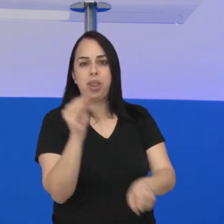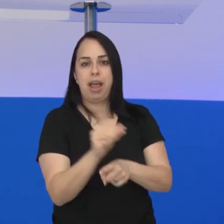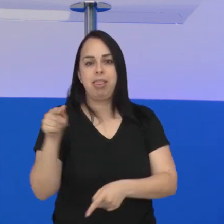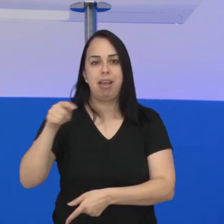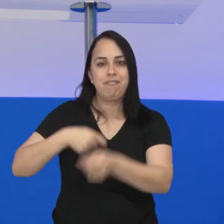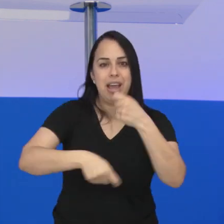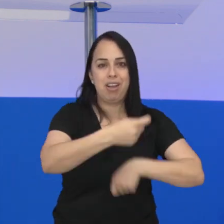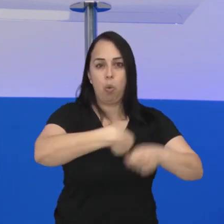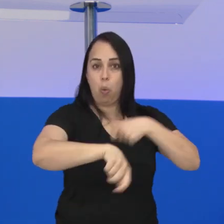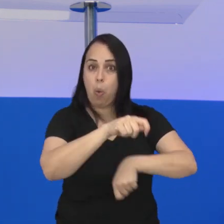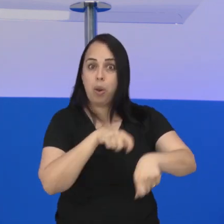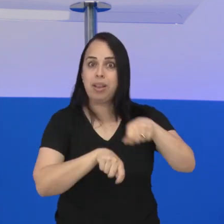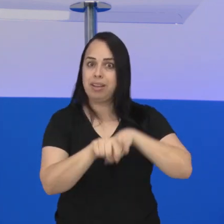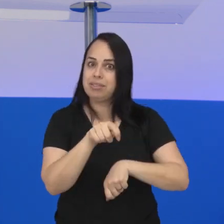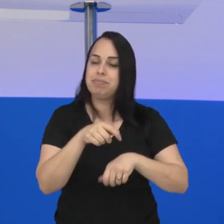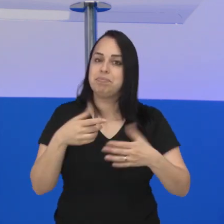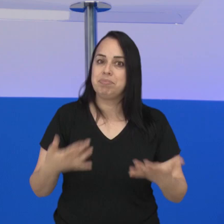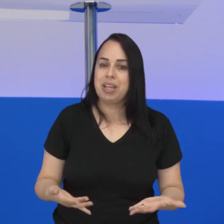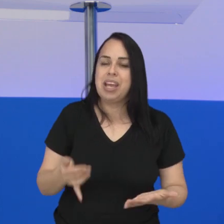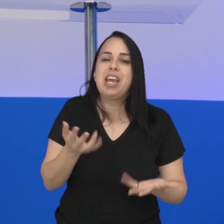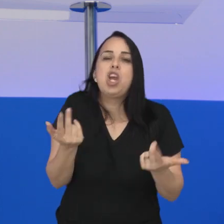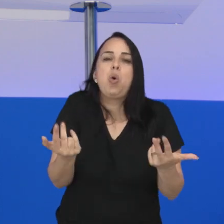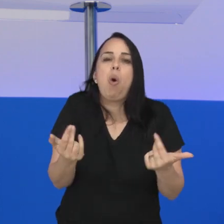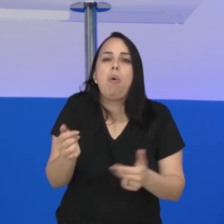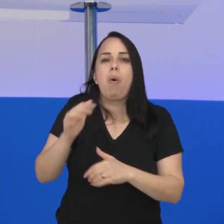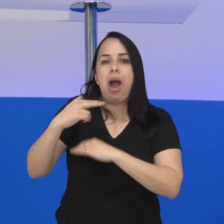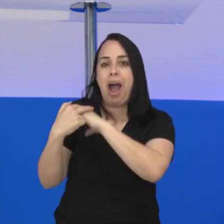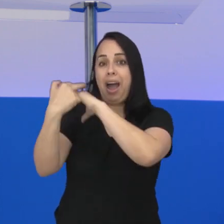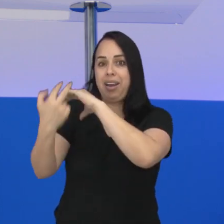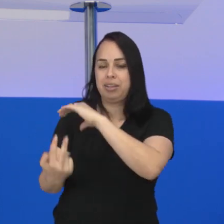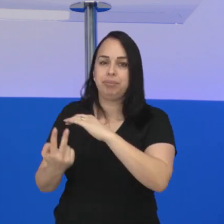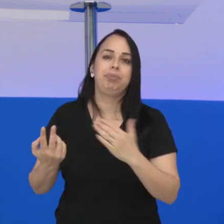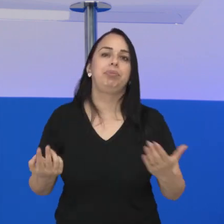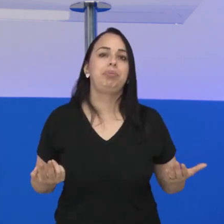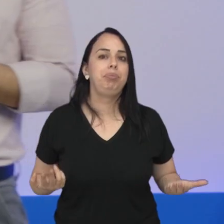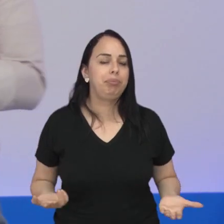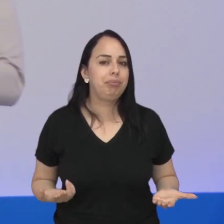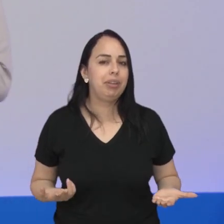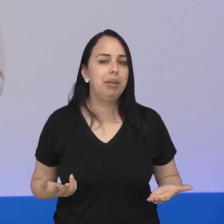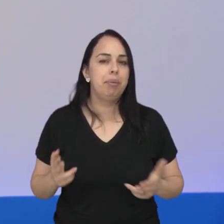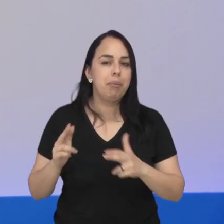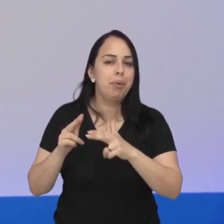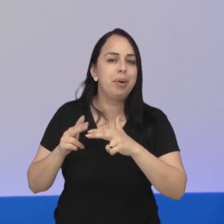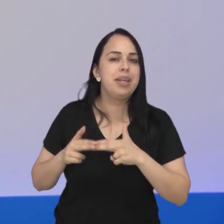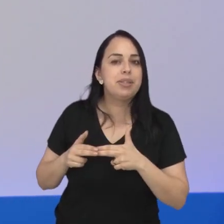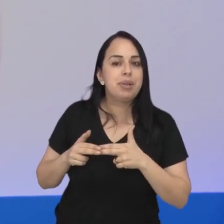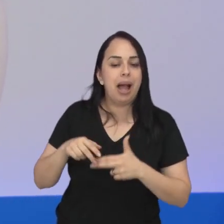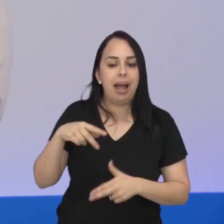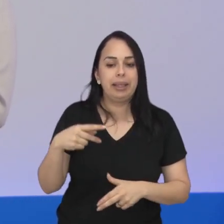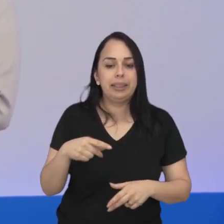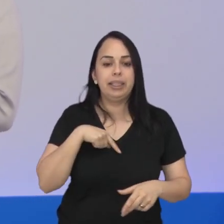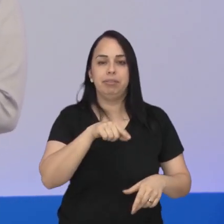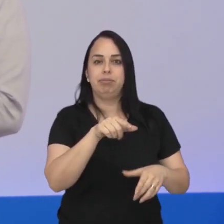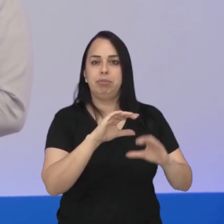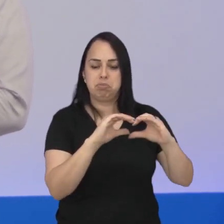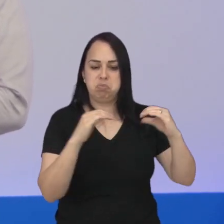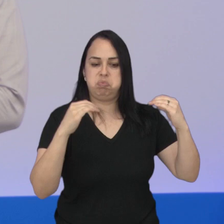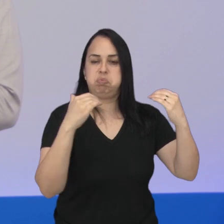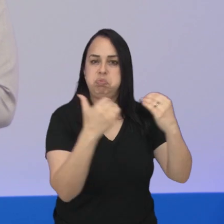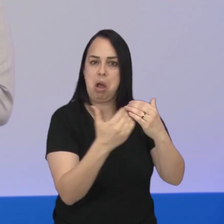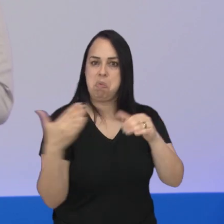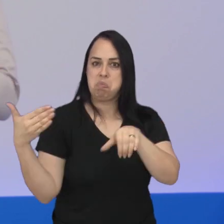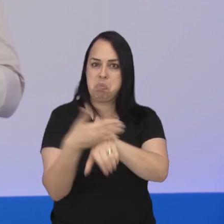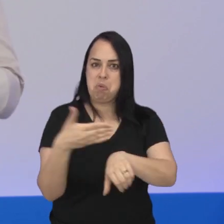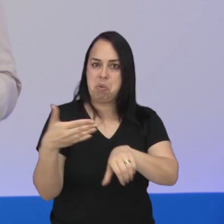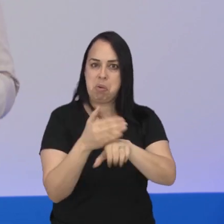agora vai ser administrado pela iniciativa privada, exemplo da Arena Farma Conde. Bom, com isso o município espera não só ampliar